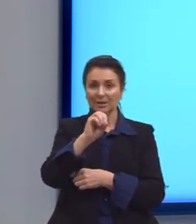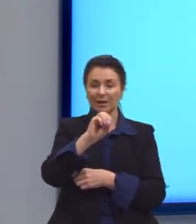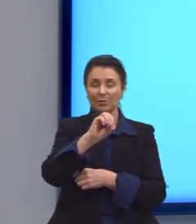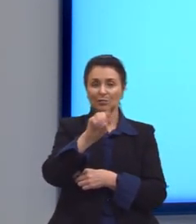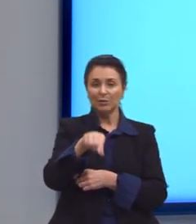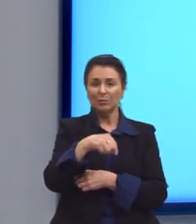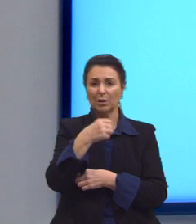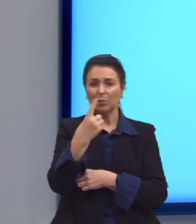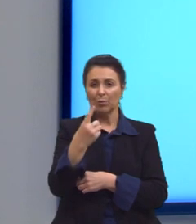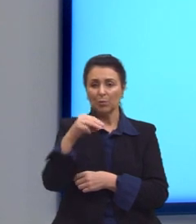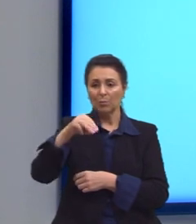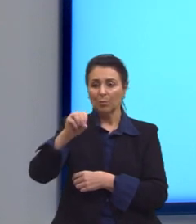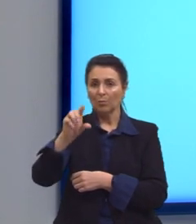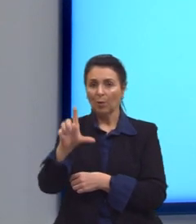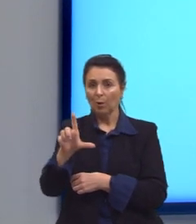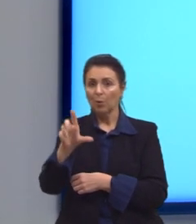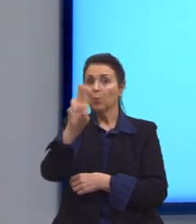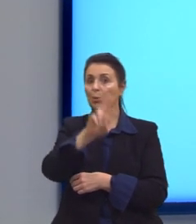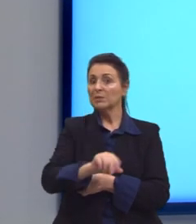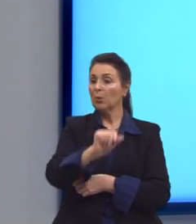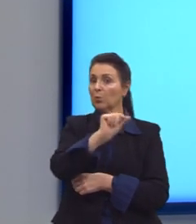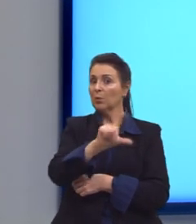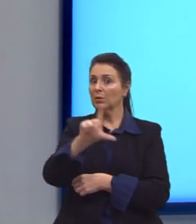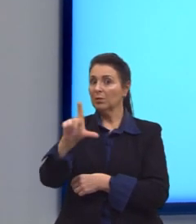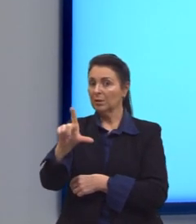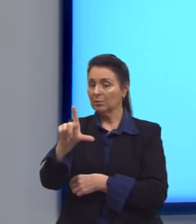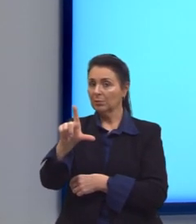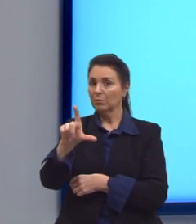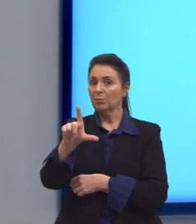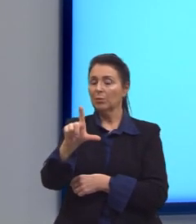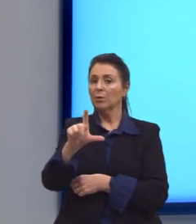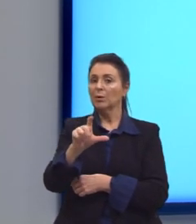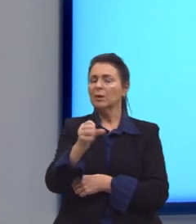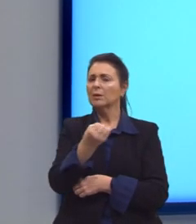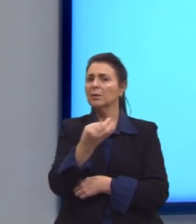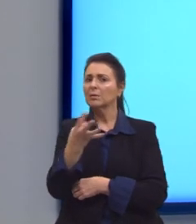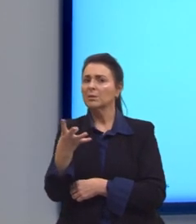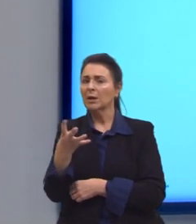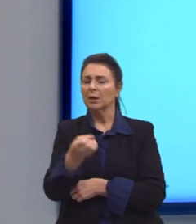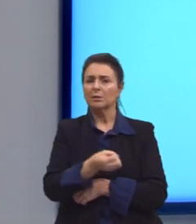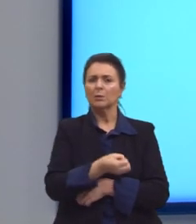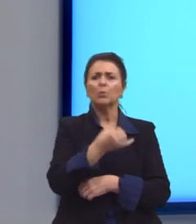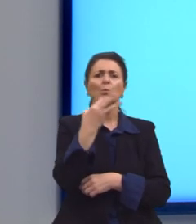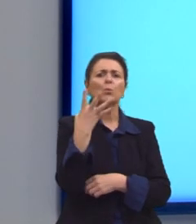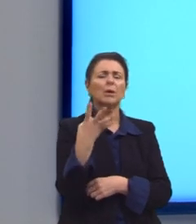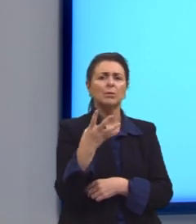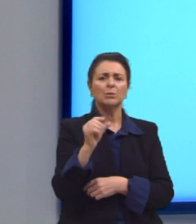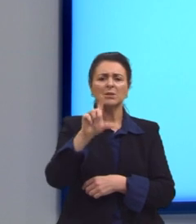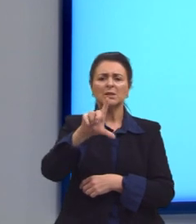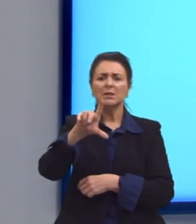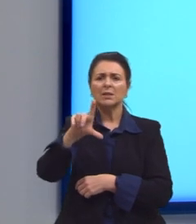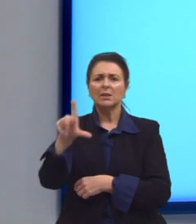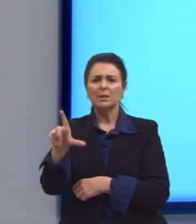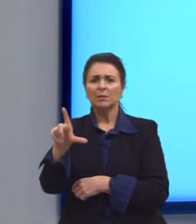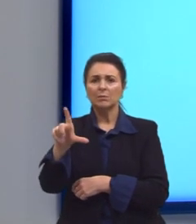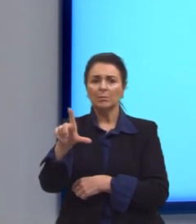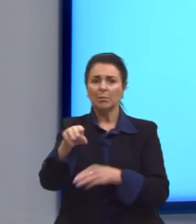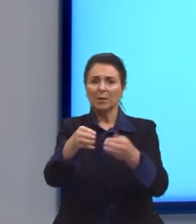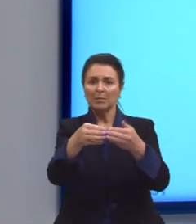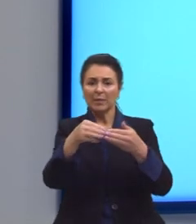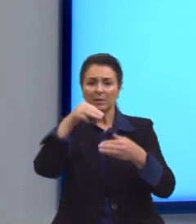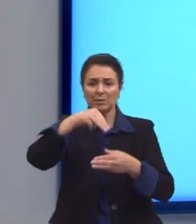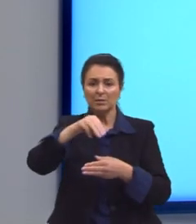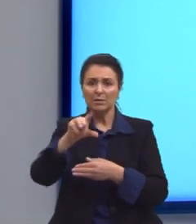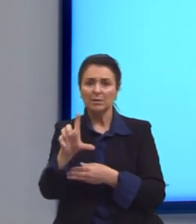mol é em 1 litro, então, essa quantidade de mols seria em quantos litros? Mas está pedindo em ml, então, eu